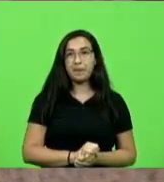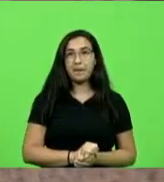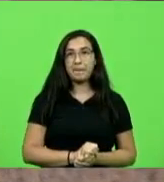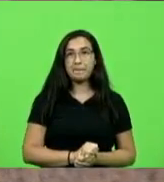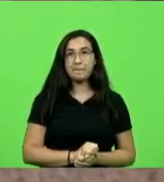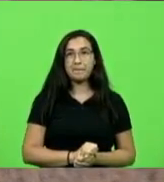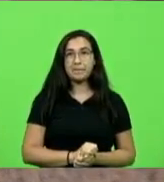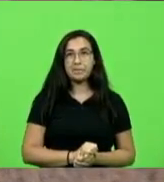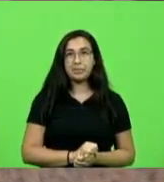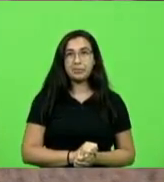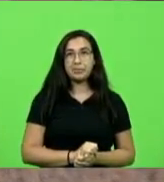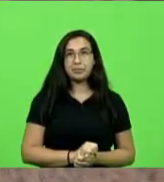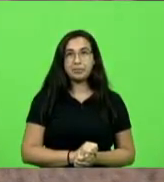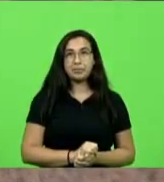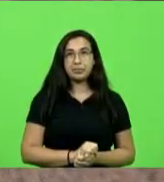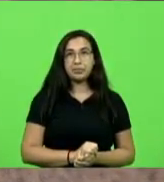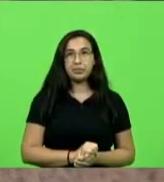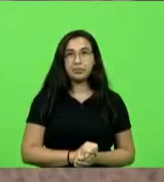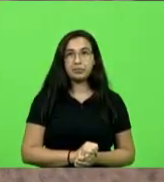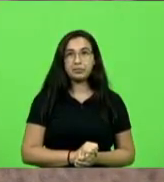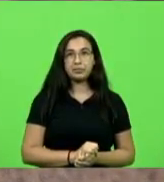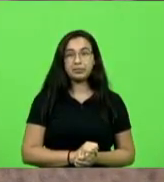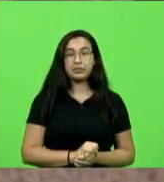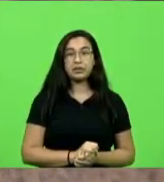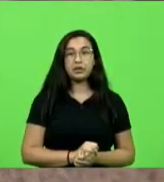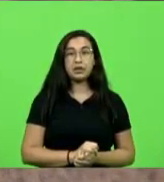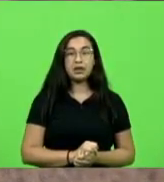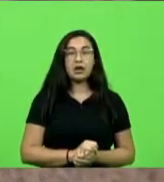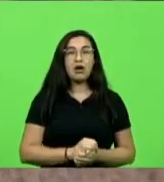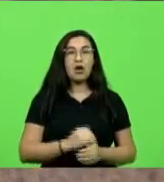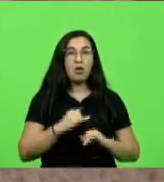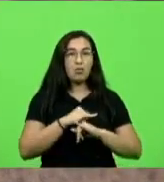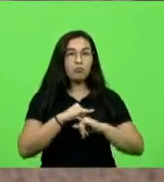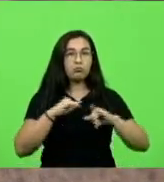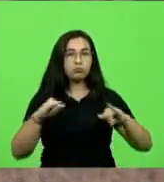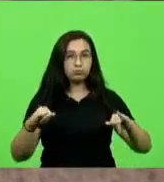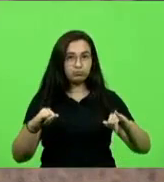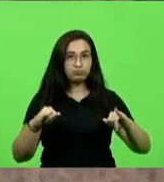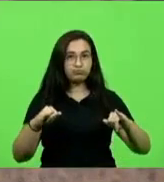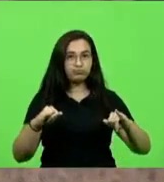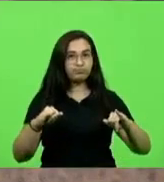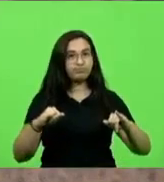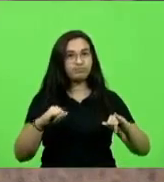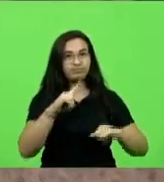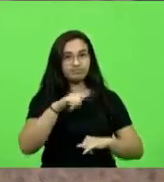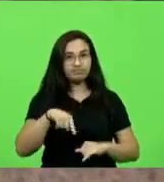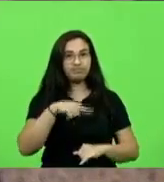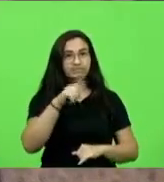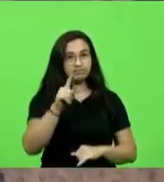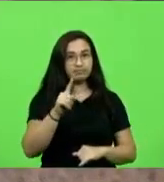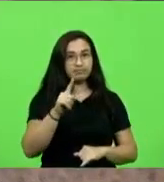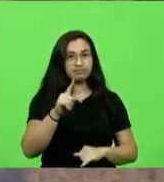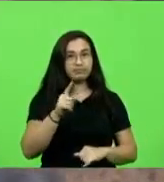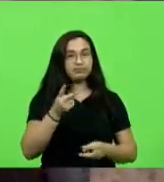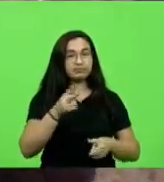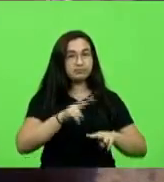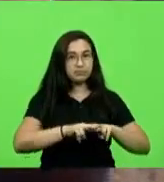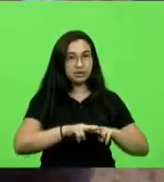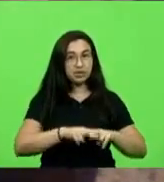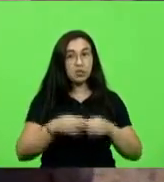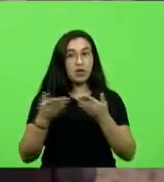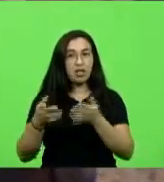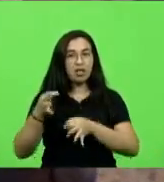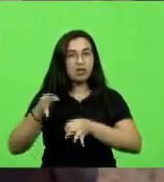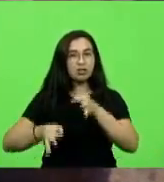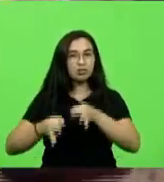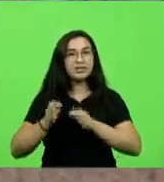Quando foi feito esse comunicado da revogação da prisão com as cautelares, a senhora juíza, ela